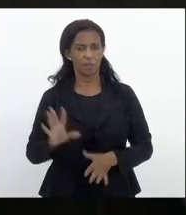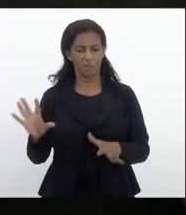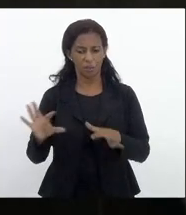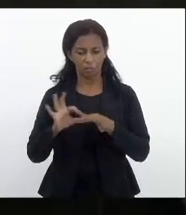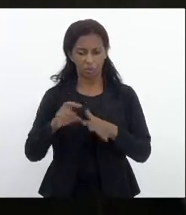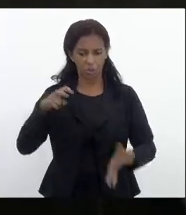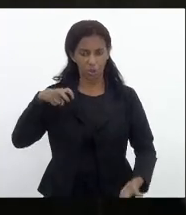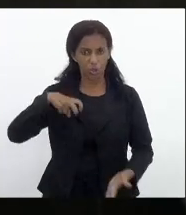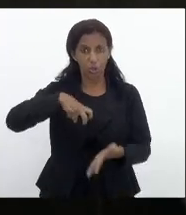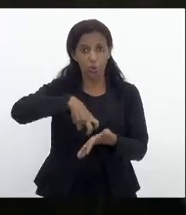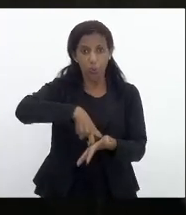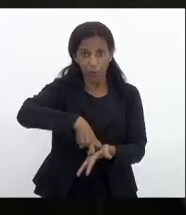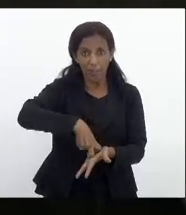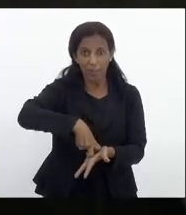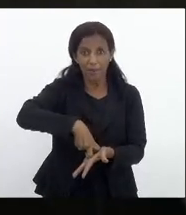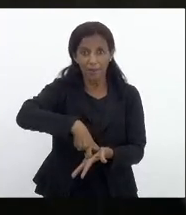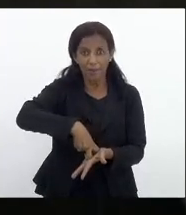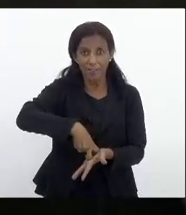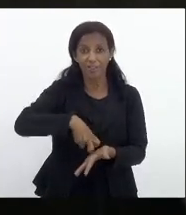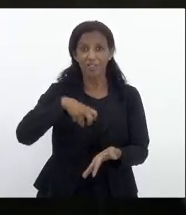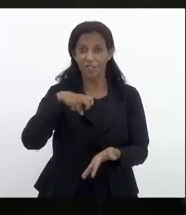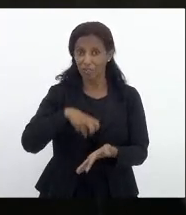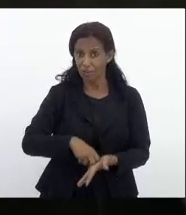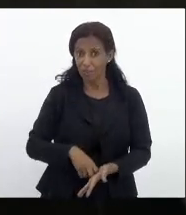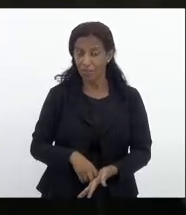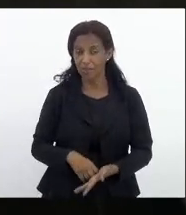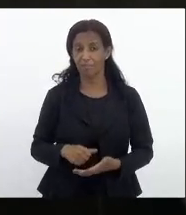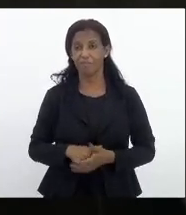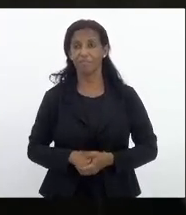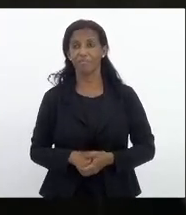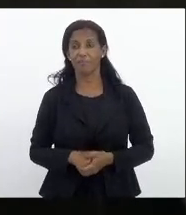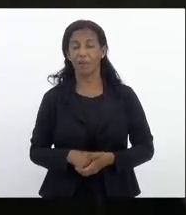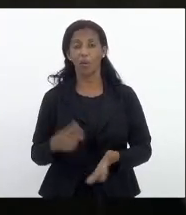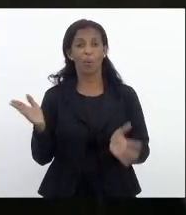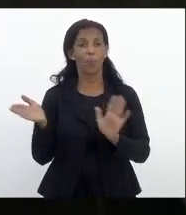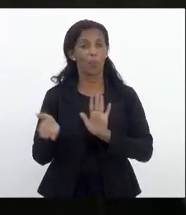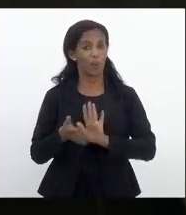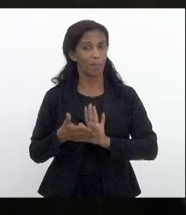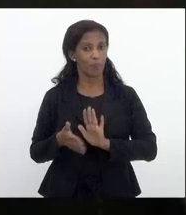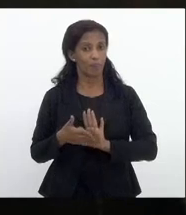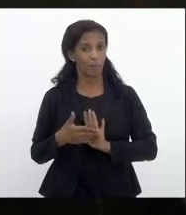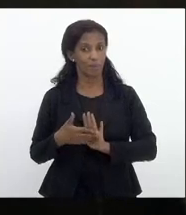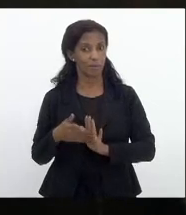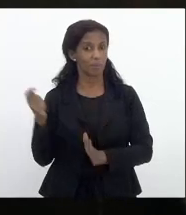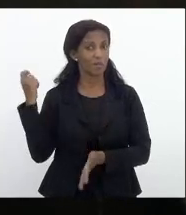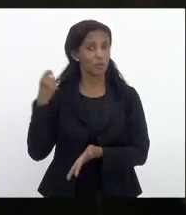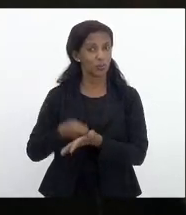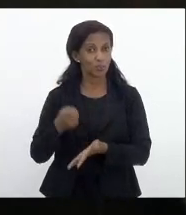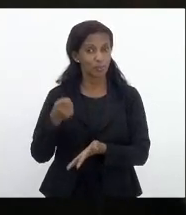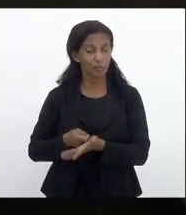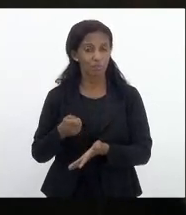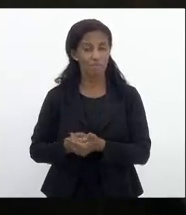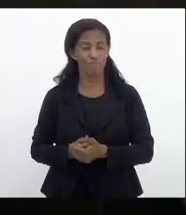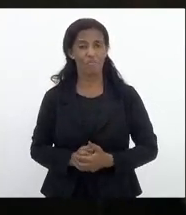joelhos inclusive deputada Marta Rocha aí concluo mesmo inclusive com propostas mais duras mais duras do que